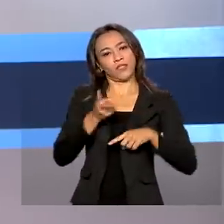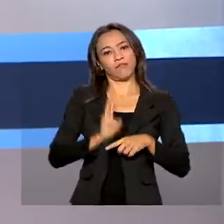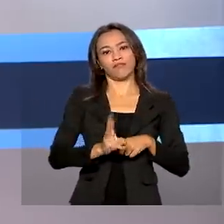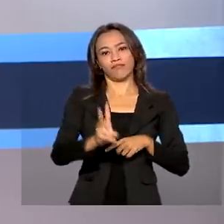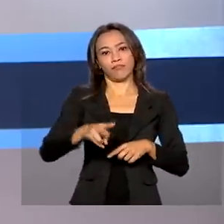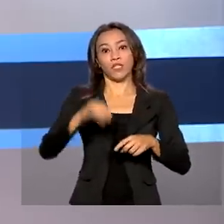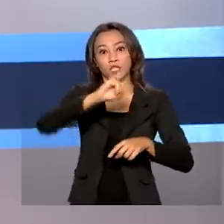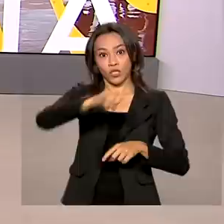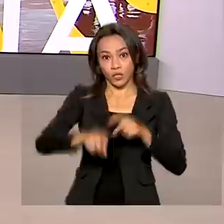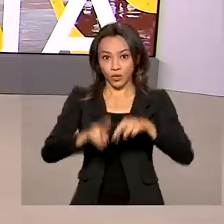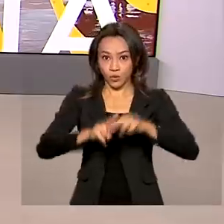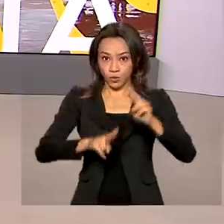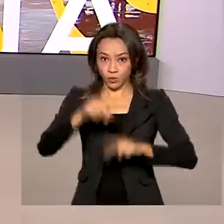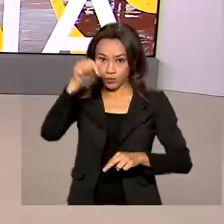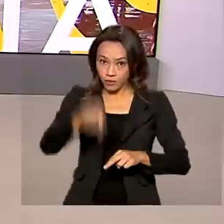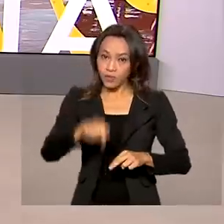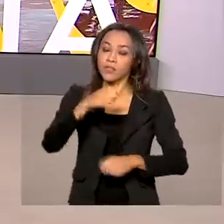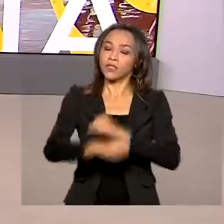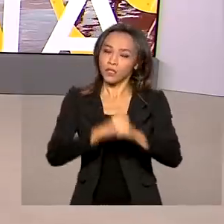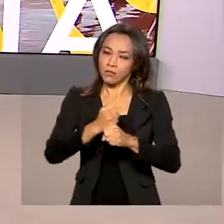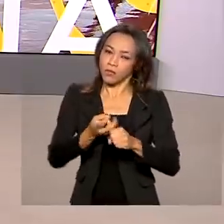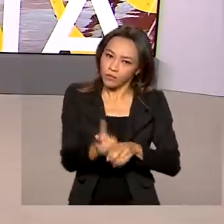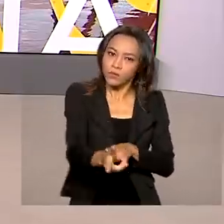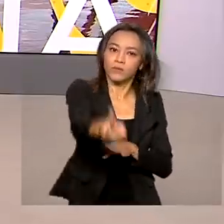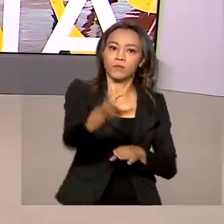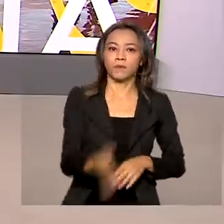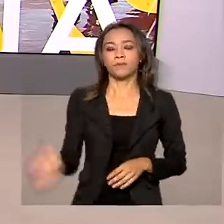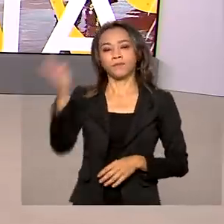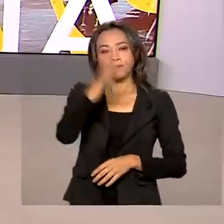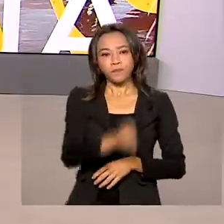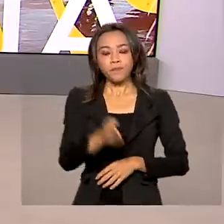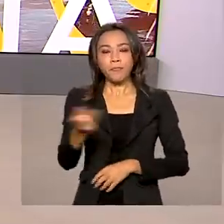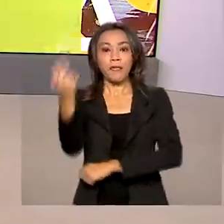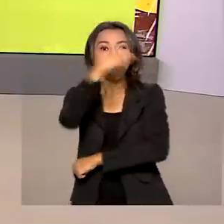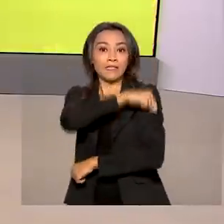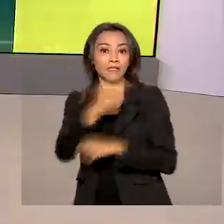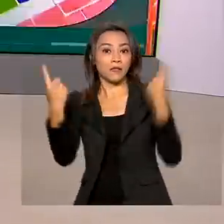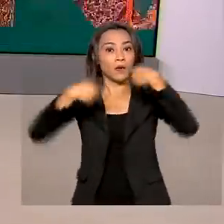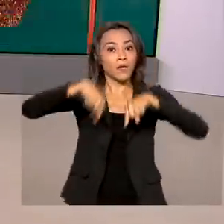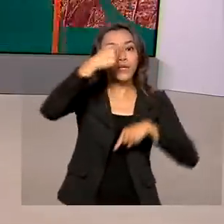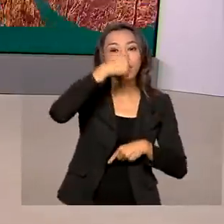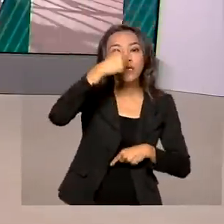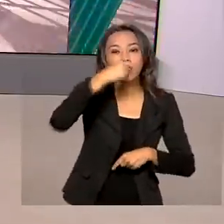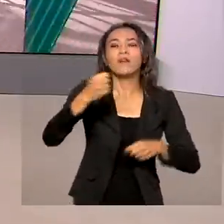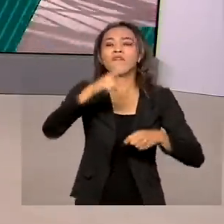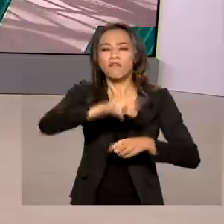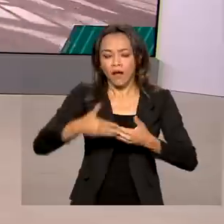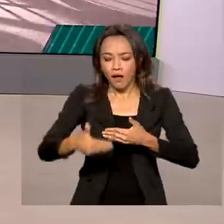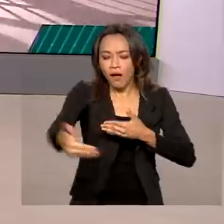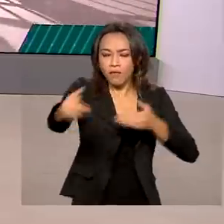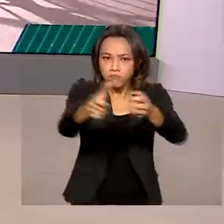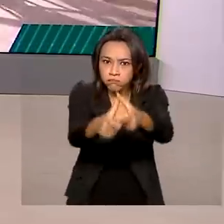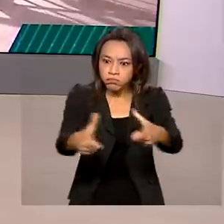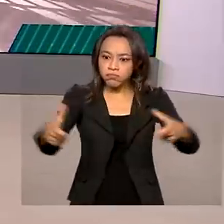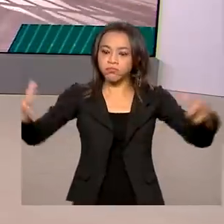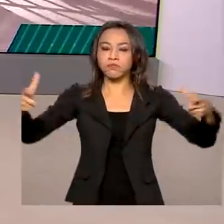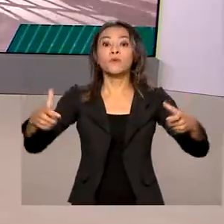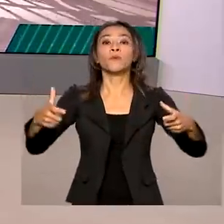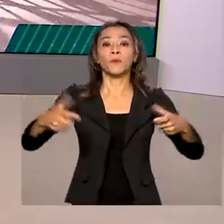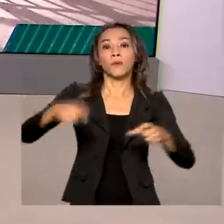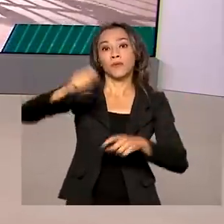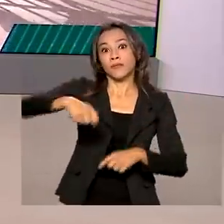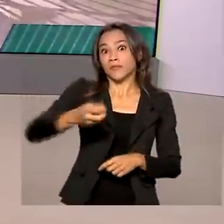deste ano. A campanha de vacinação contra a gripe será ampliada para toda a população brasileira acima dos seis meses de idade.